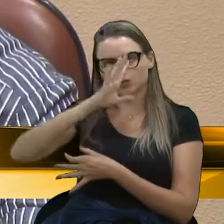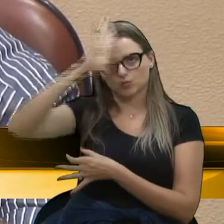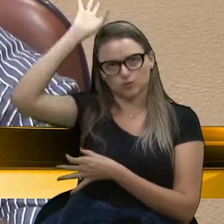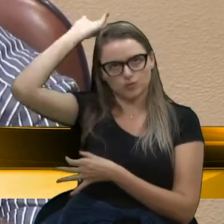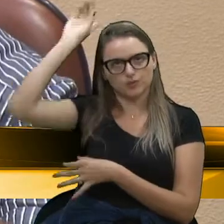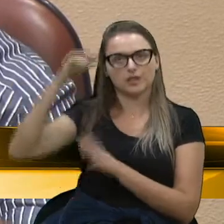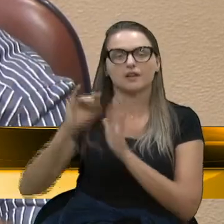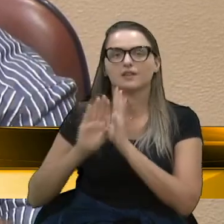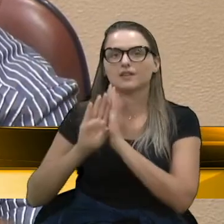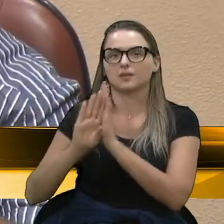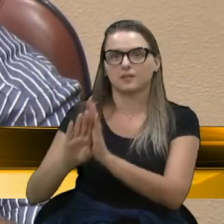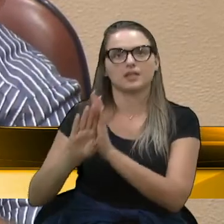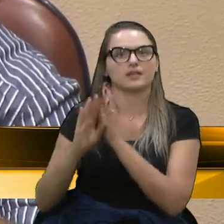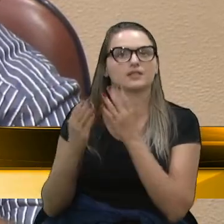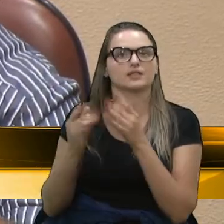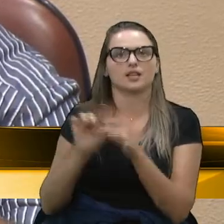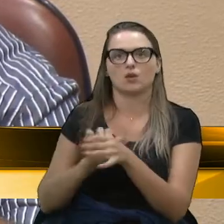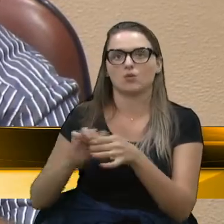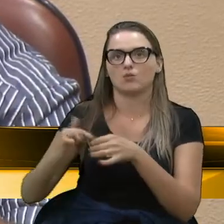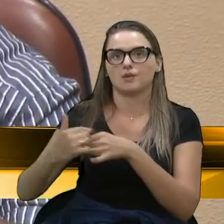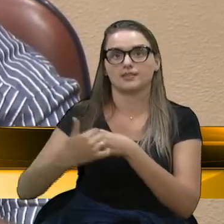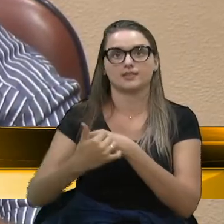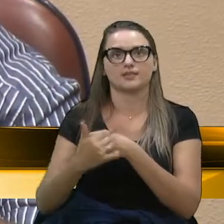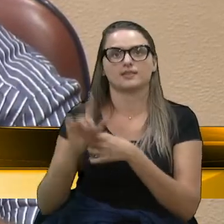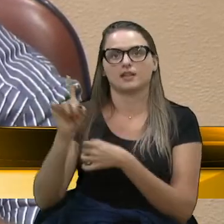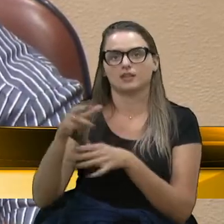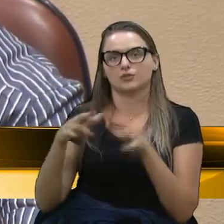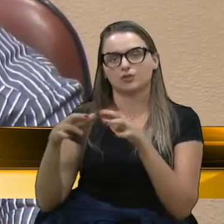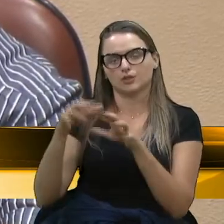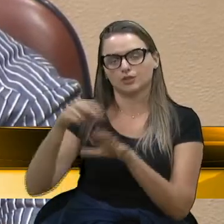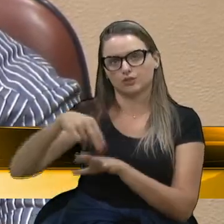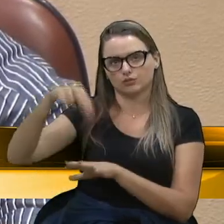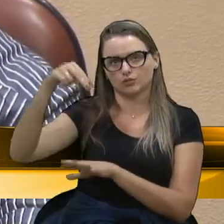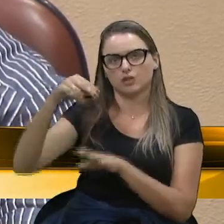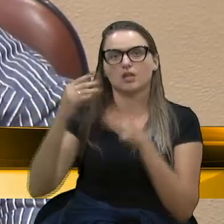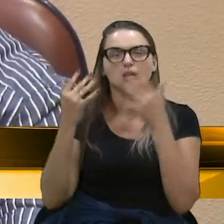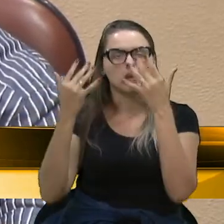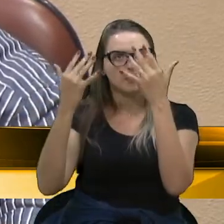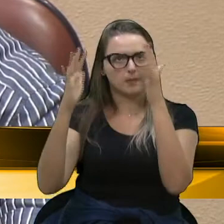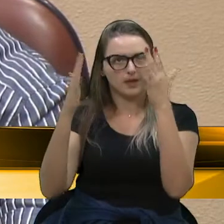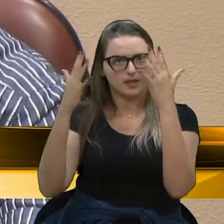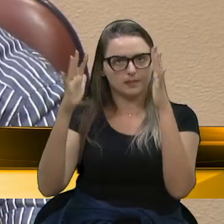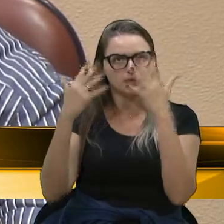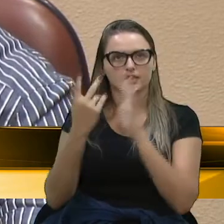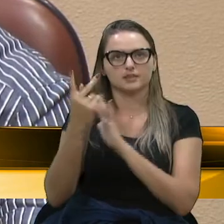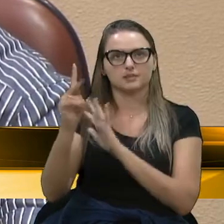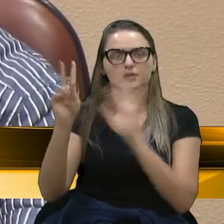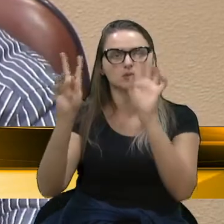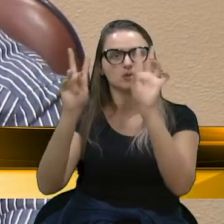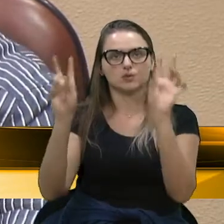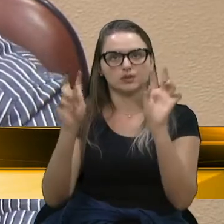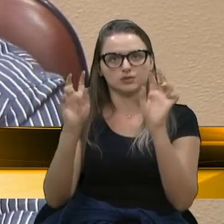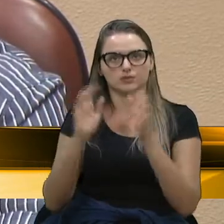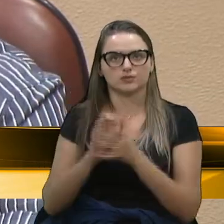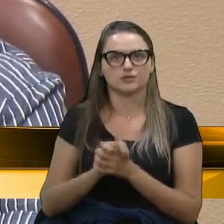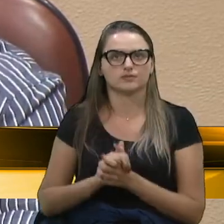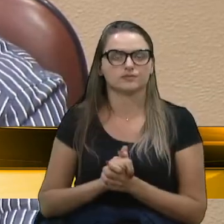beneficiar uma cidade do lado de lá. Então, parabéns pelo tema e